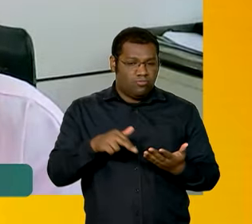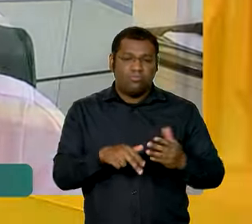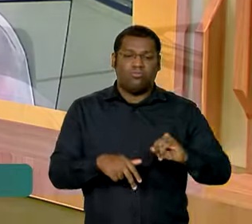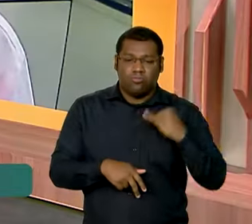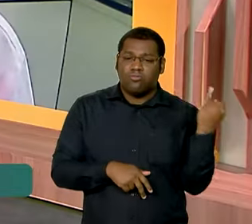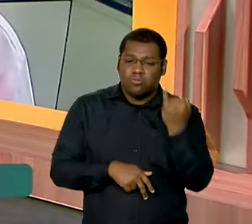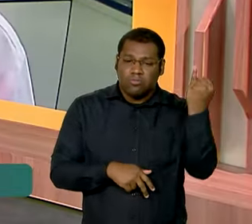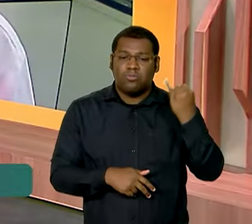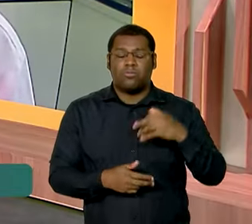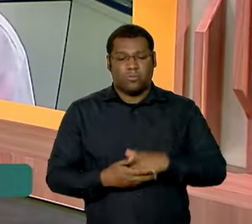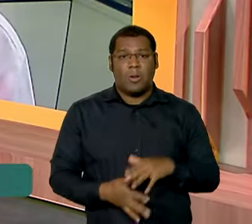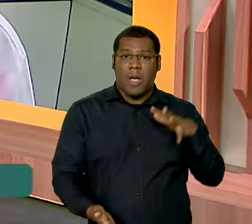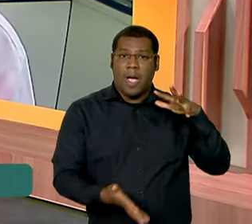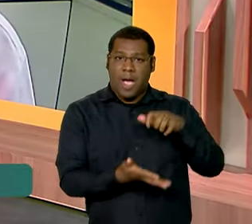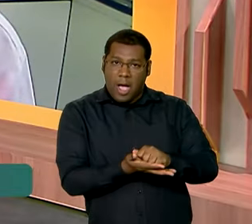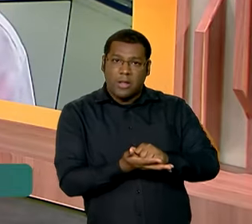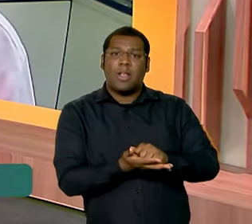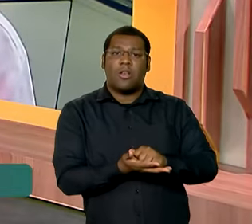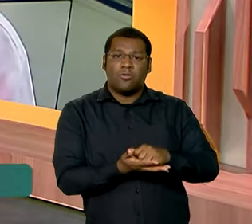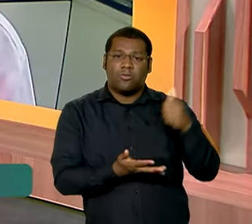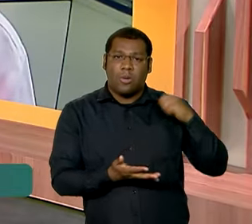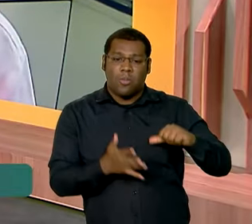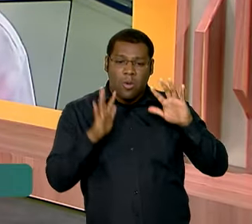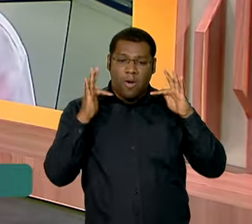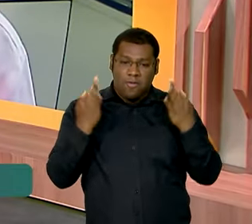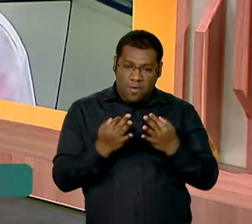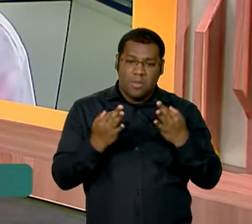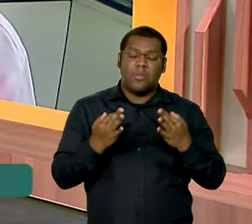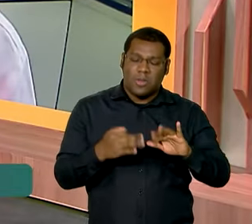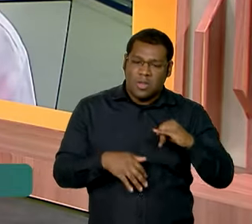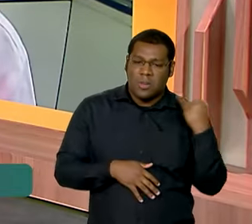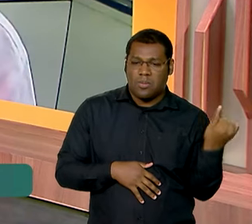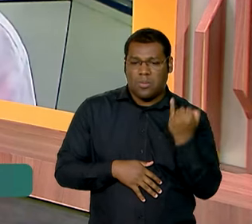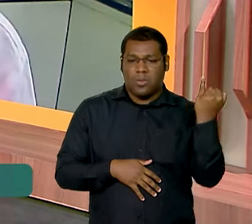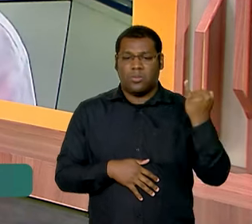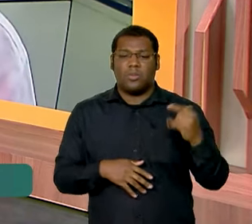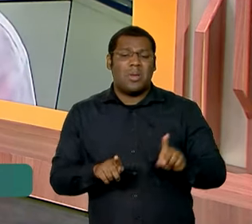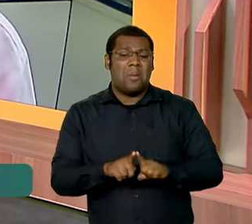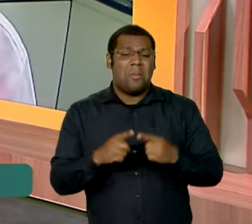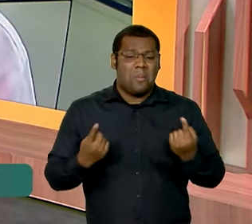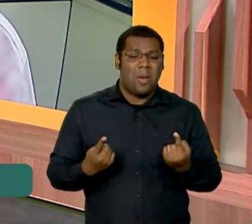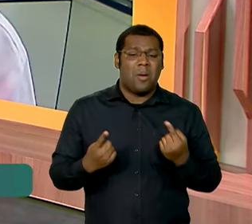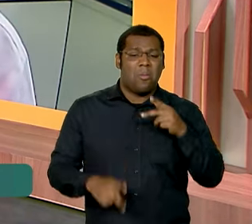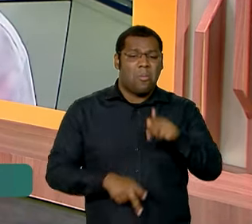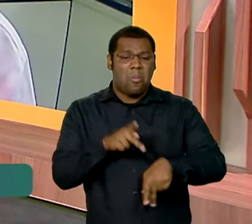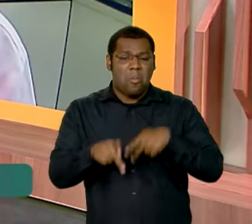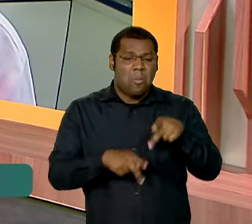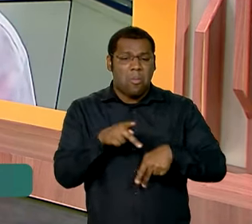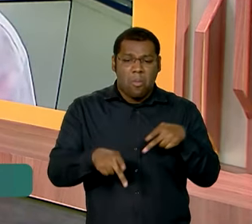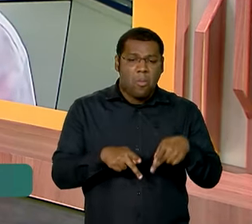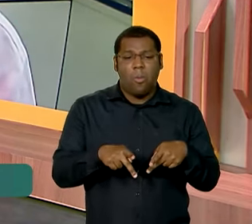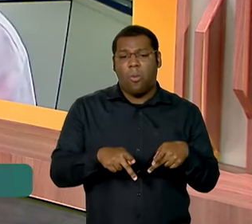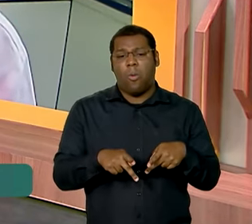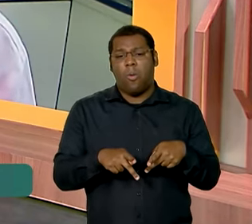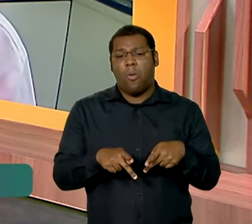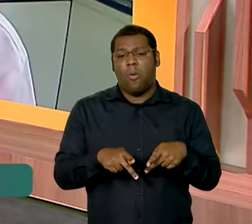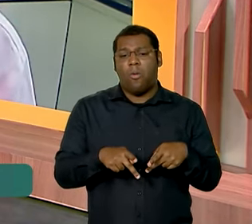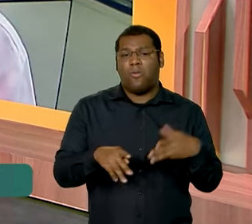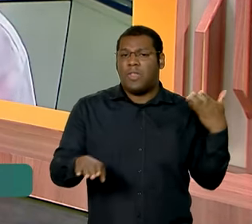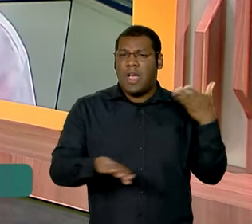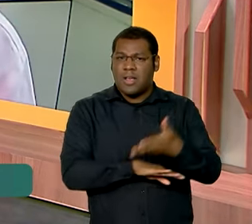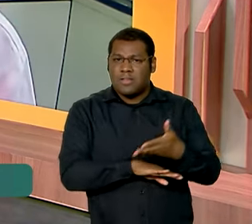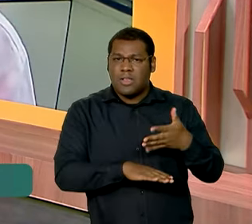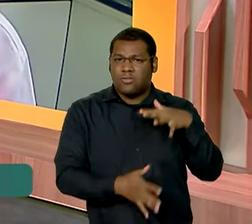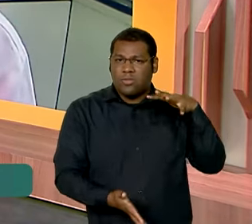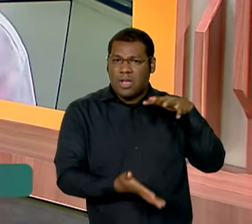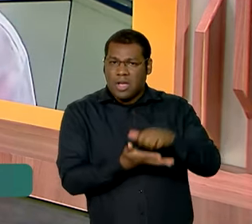É, esse Cadastro Único, ele se mostra uma ferramenta muito importante mesmo. Agora, como que a população pode fazer para melhorar esse Cadastro Único?